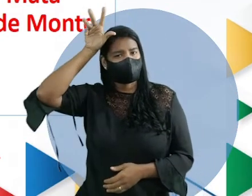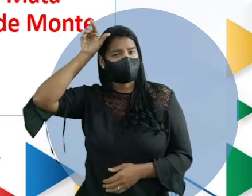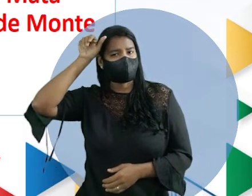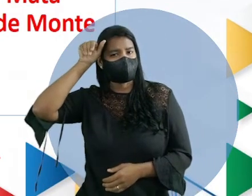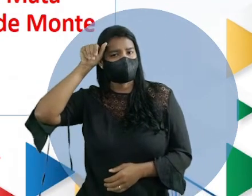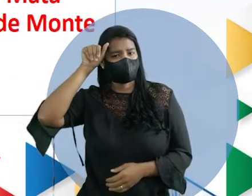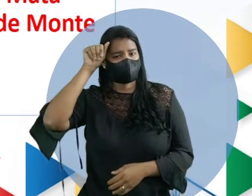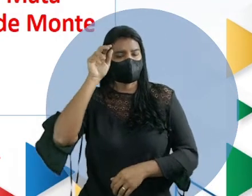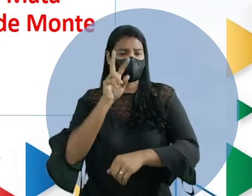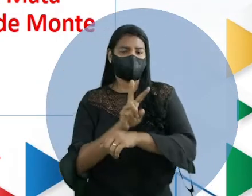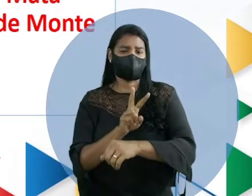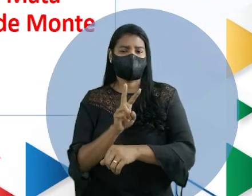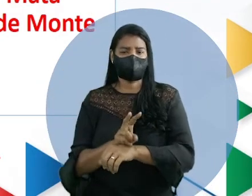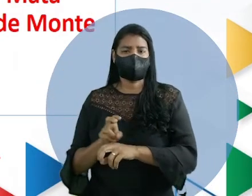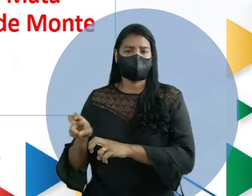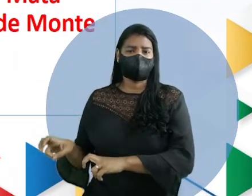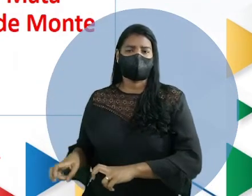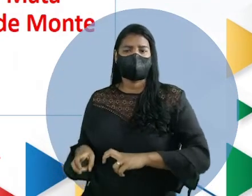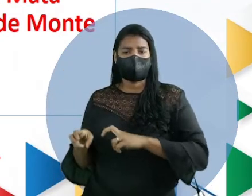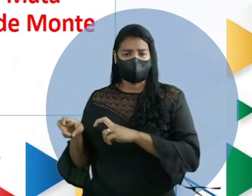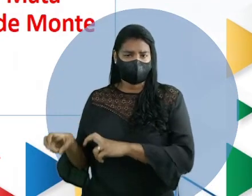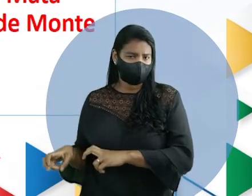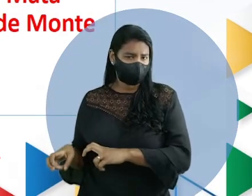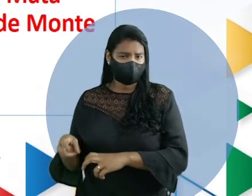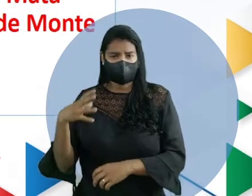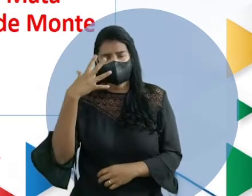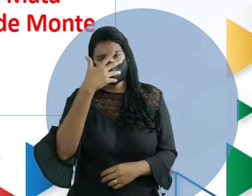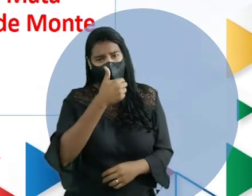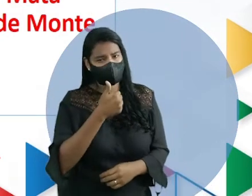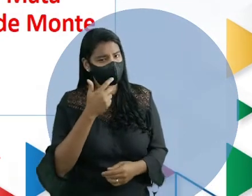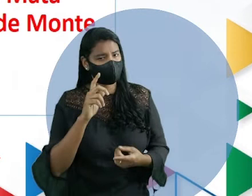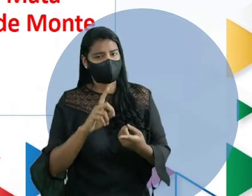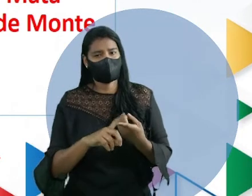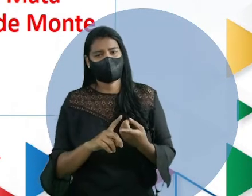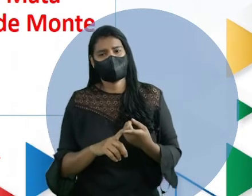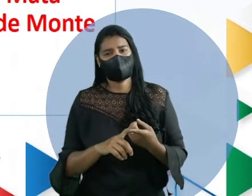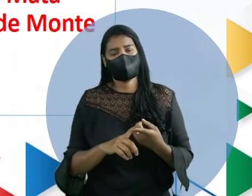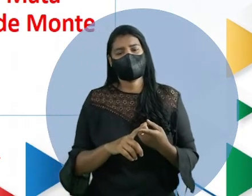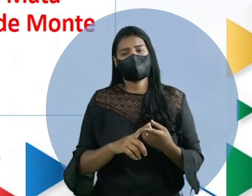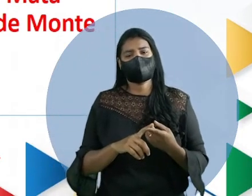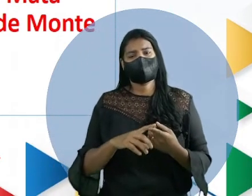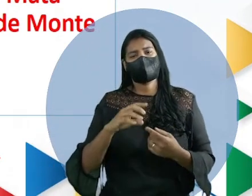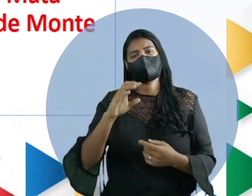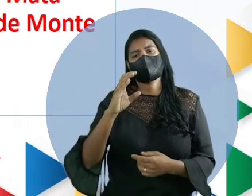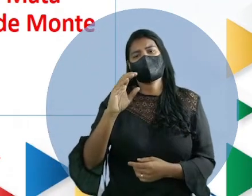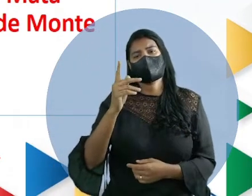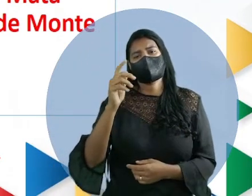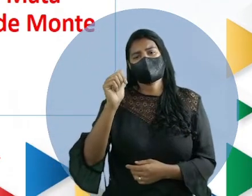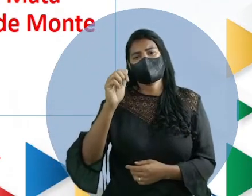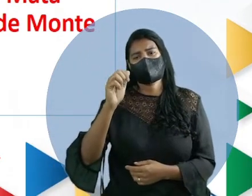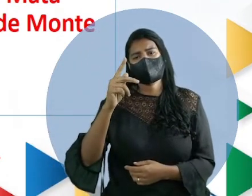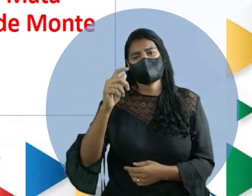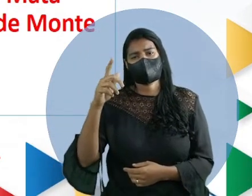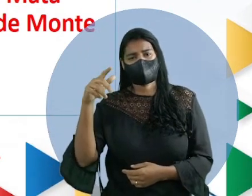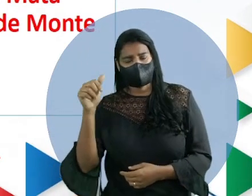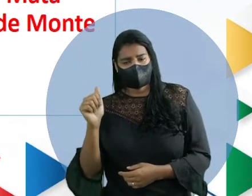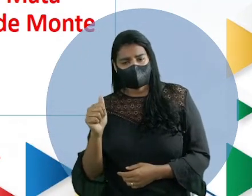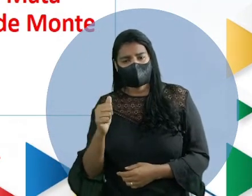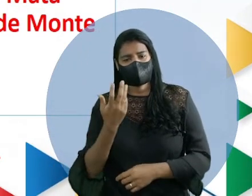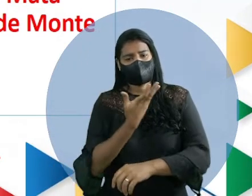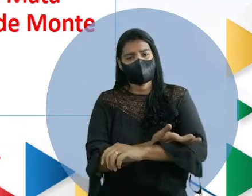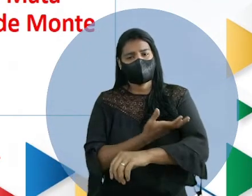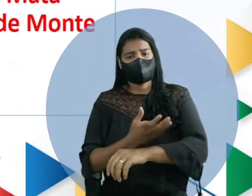as áreas protegidas do Cerrado, o Cerrado da gente é muito lindo, com a Chapada do Veadeiros e das Emas. A Mata